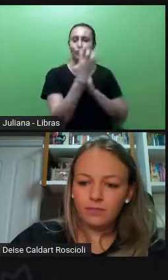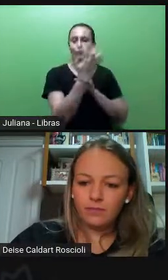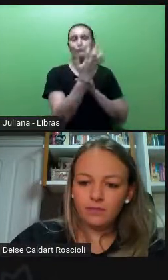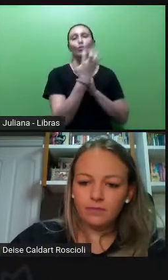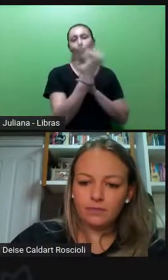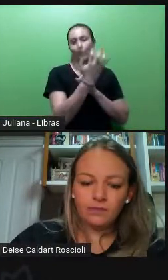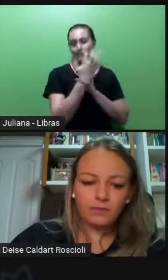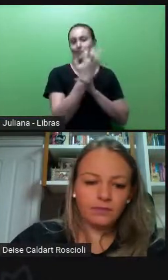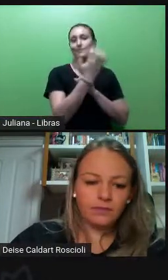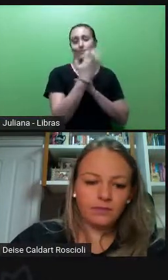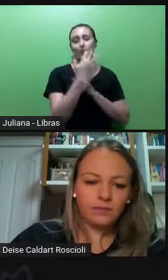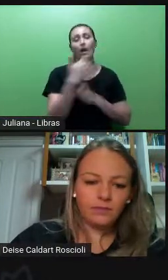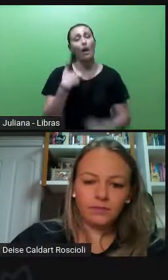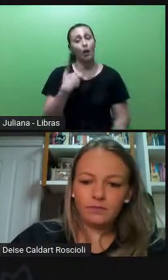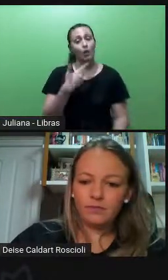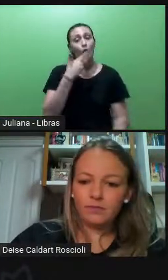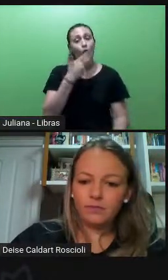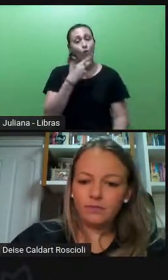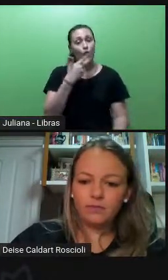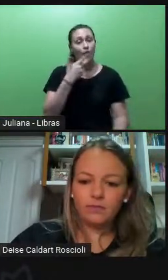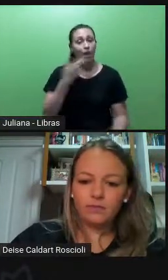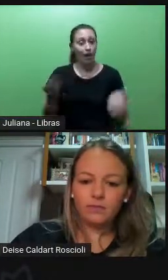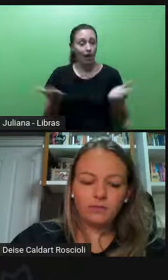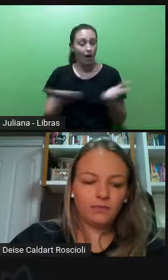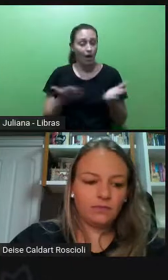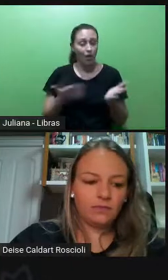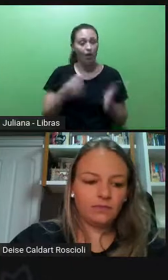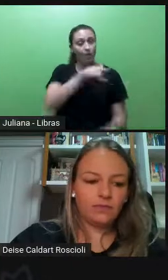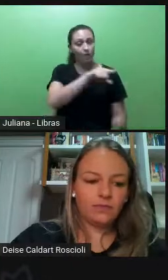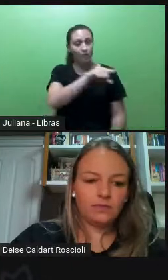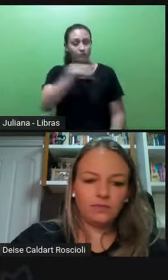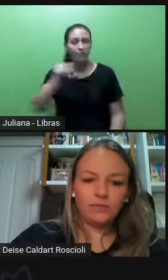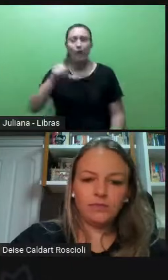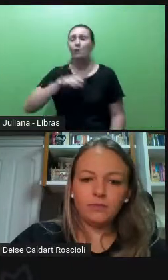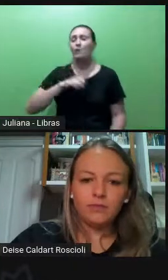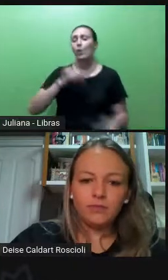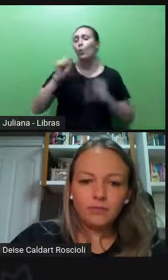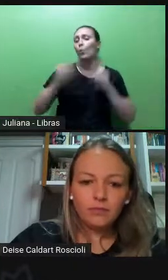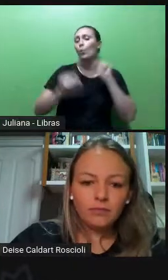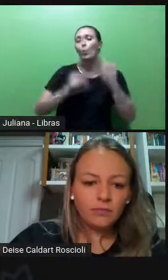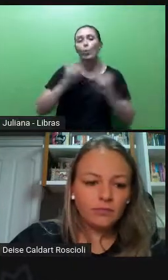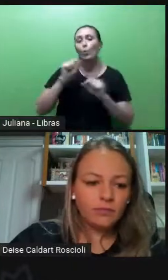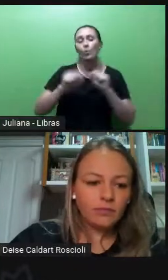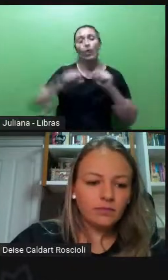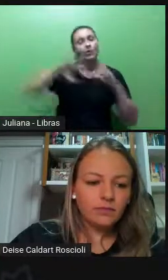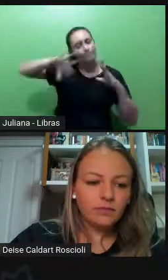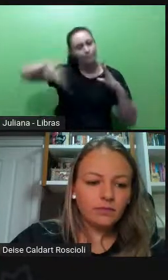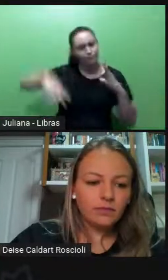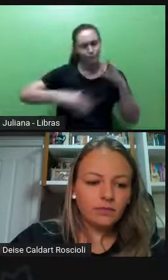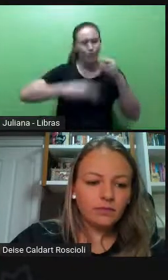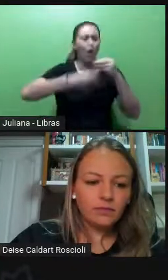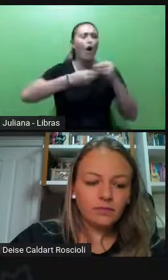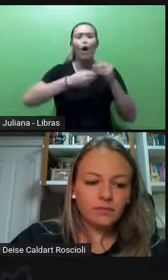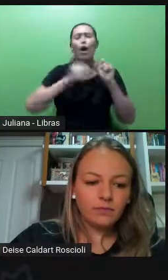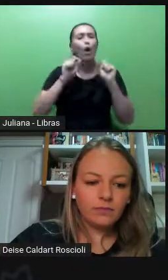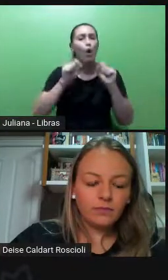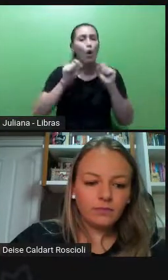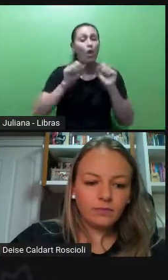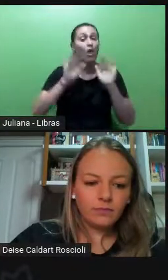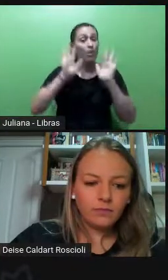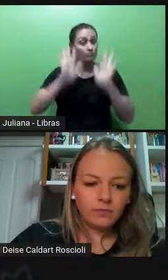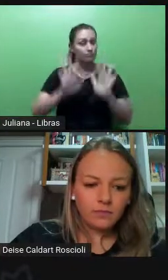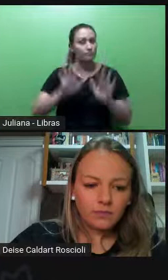que aí estudiosos e estudiosas de carreira vão usar, condiciona. Então, condiciona qual vai ser a